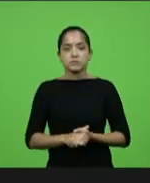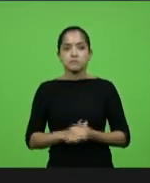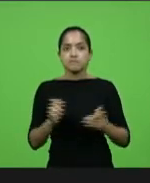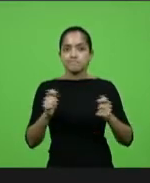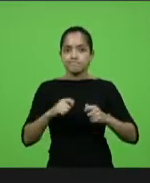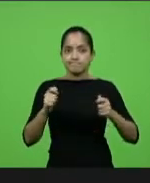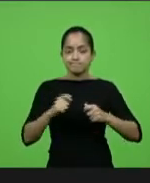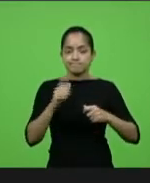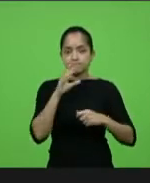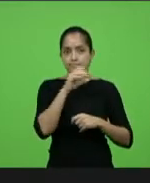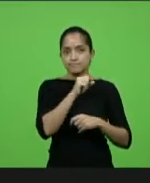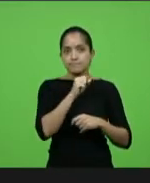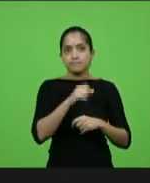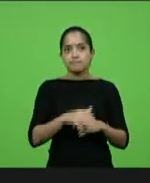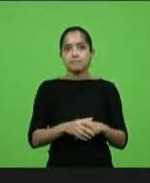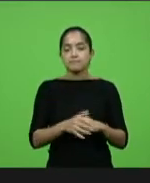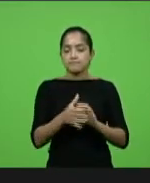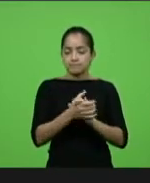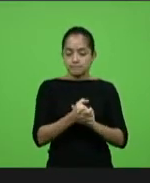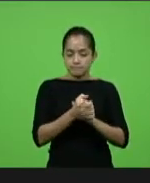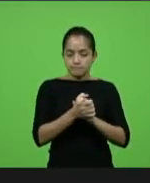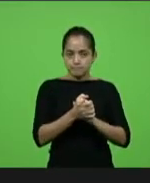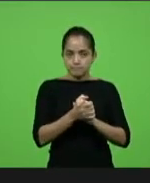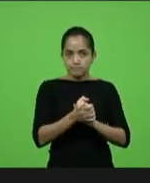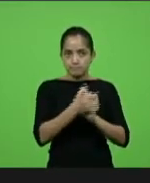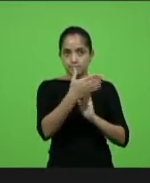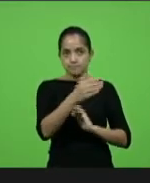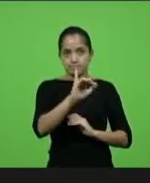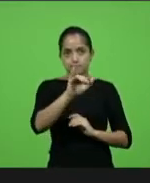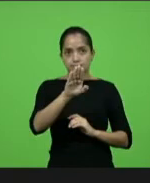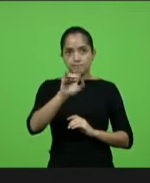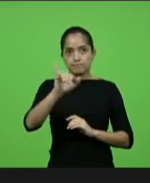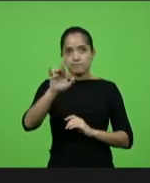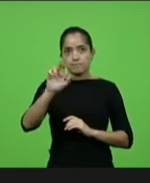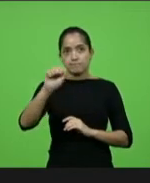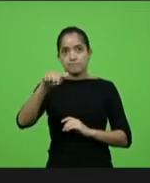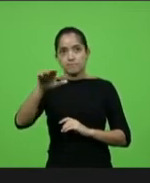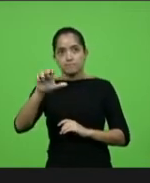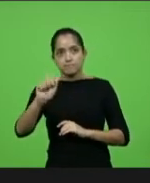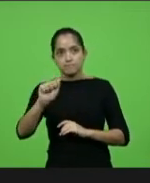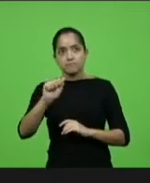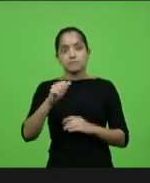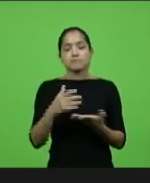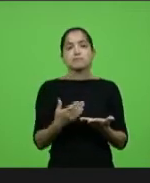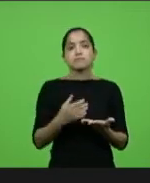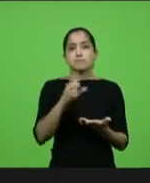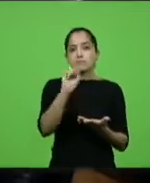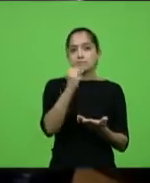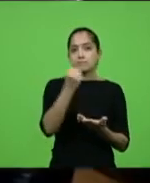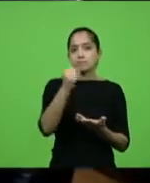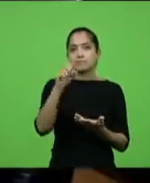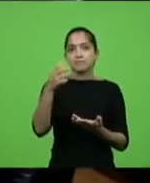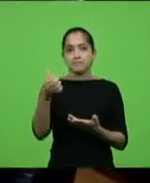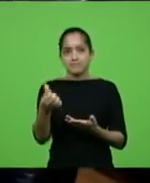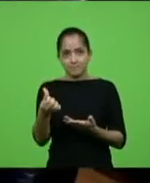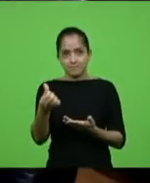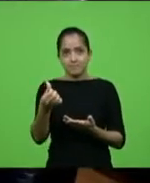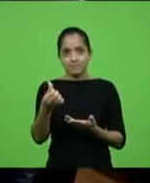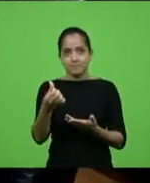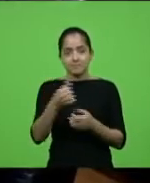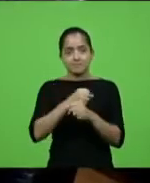rapidamente. Primeiro, cumprimentar o município de Ibirama Ibirama, pela passagem dos 86 anos, é isso?